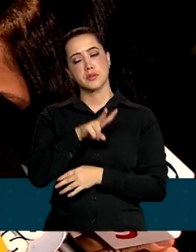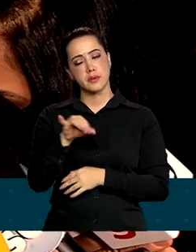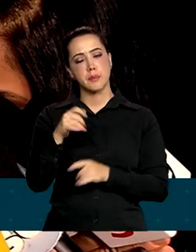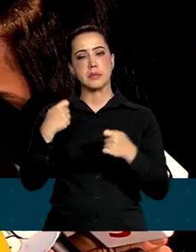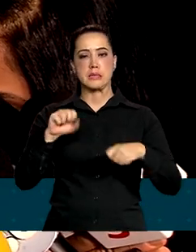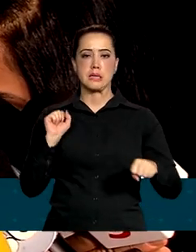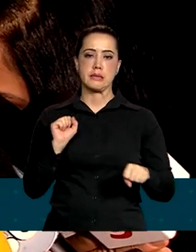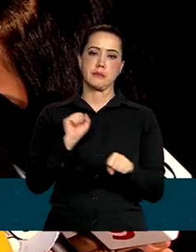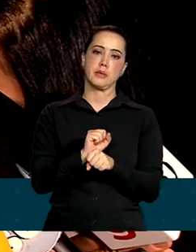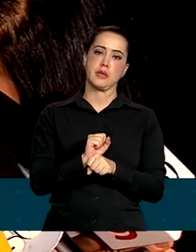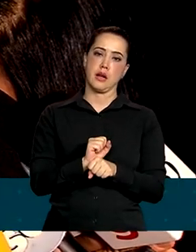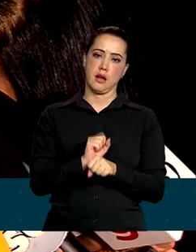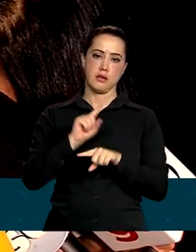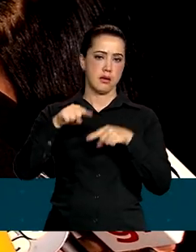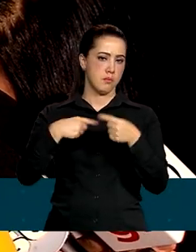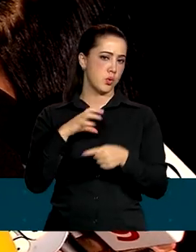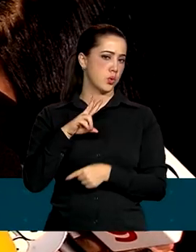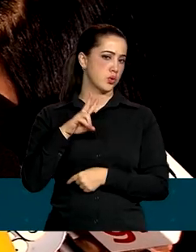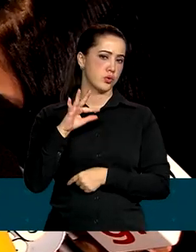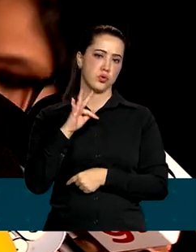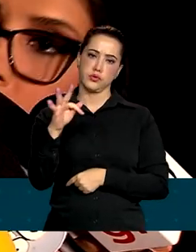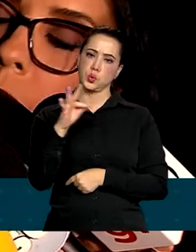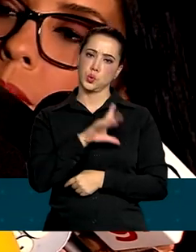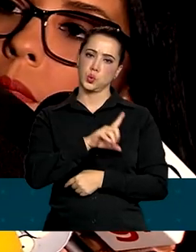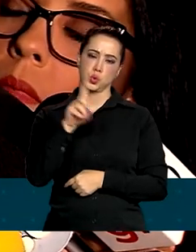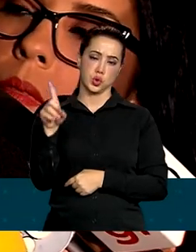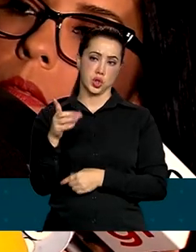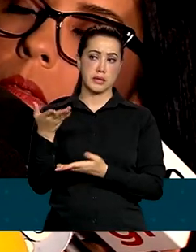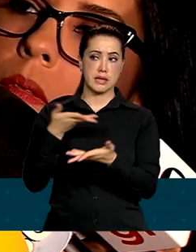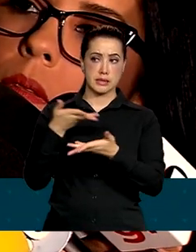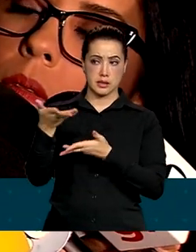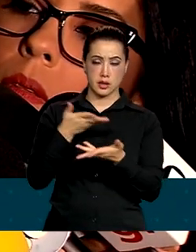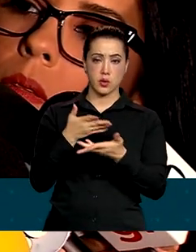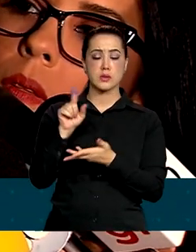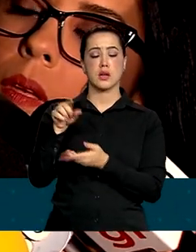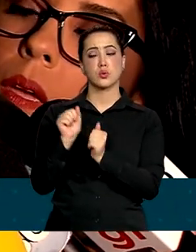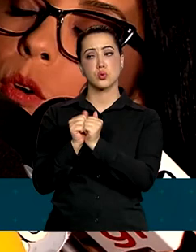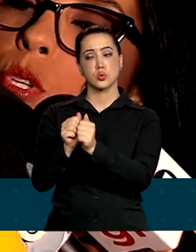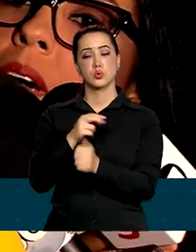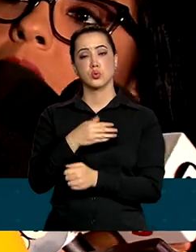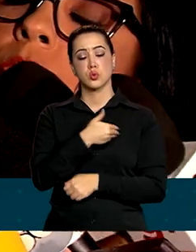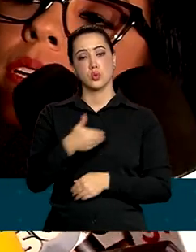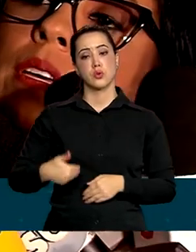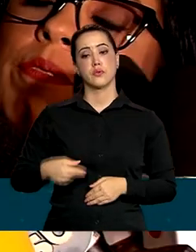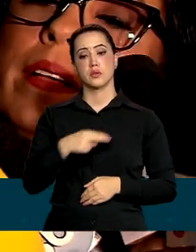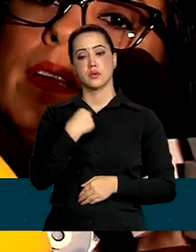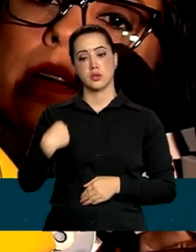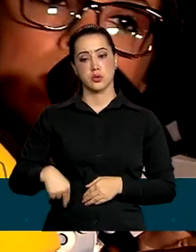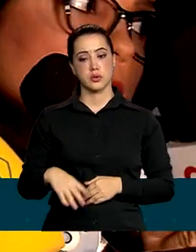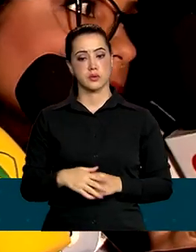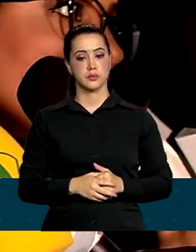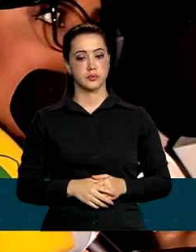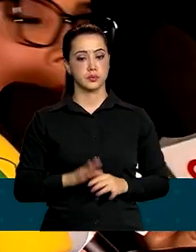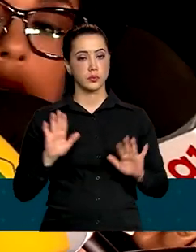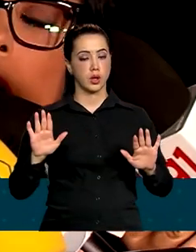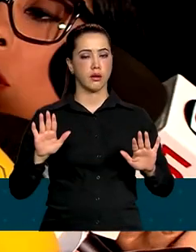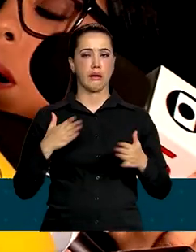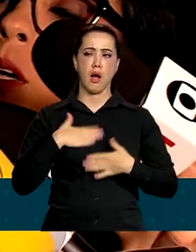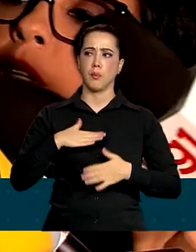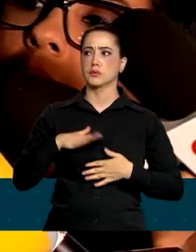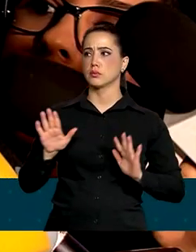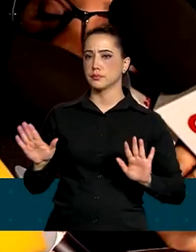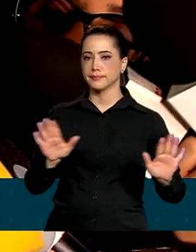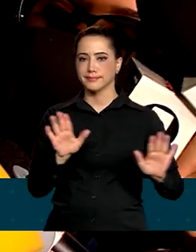uma próxima visita que está sendo negociada com as autoridades chinesas. Em breve devemos ter uma nova data. Agora, ministro, e na semana que vem, qual é